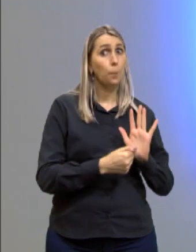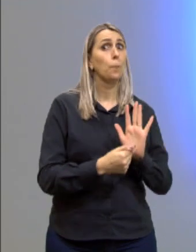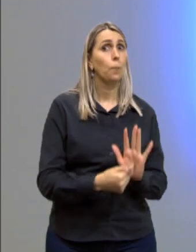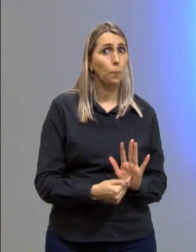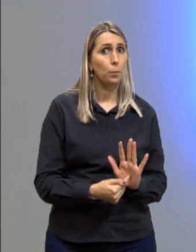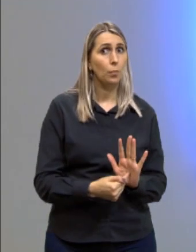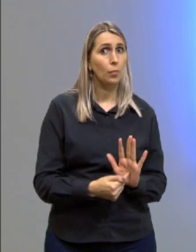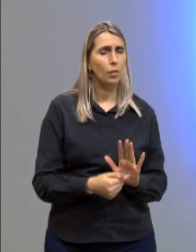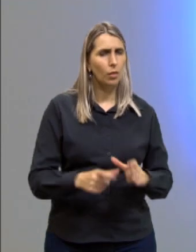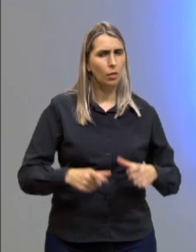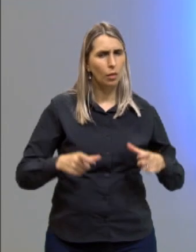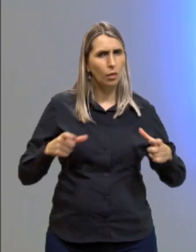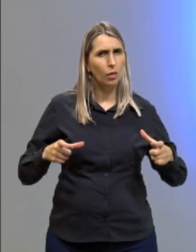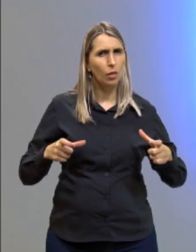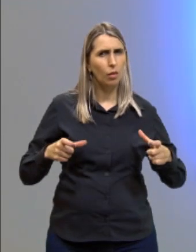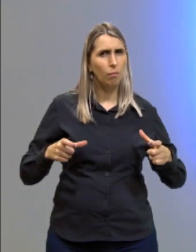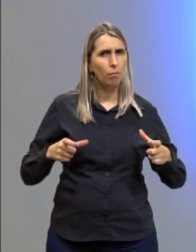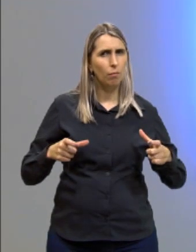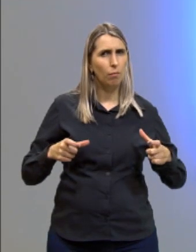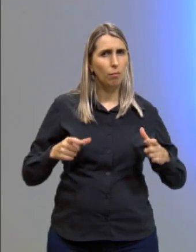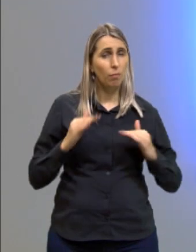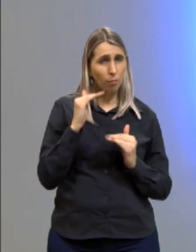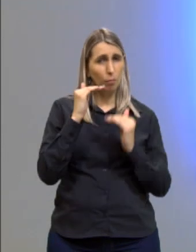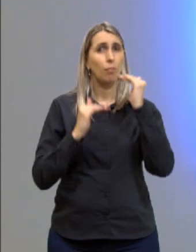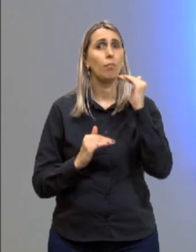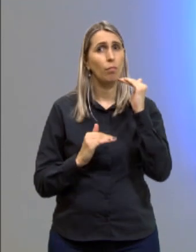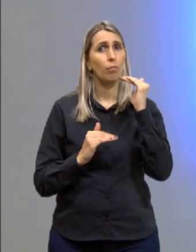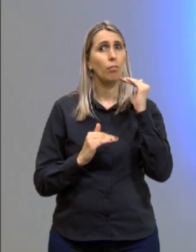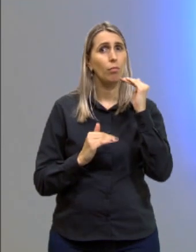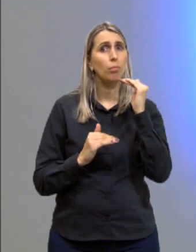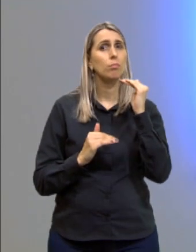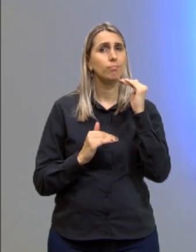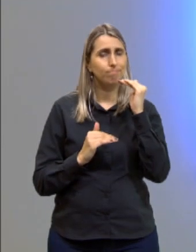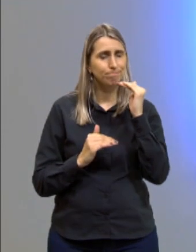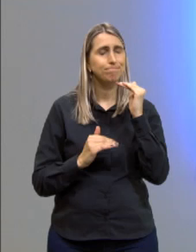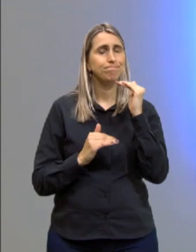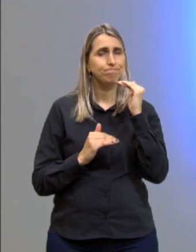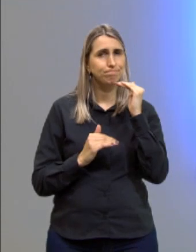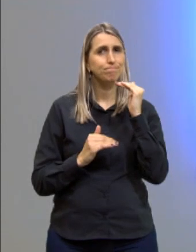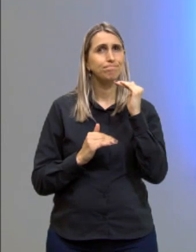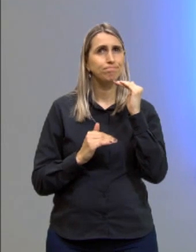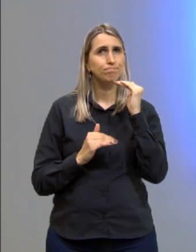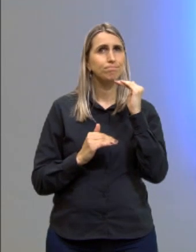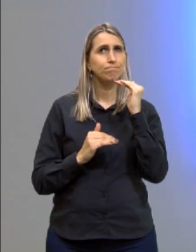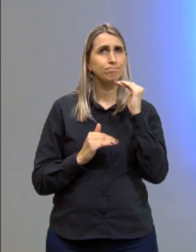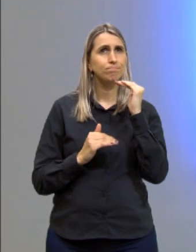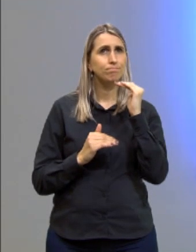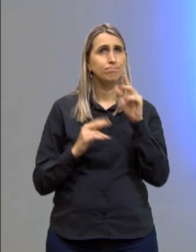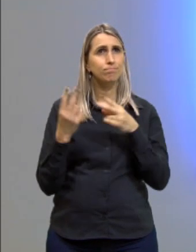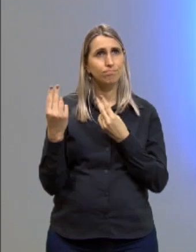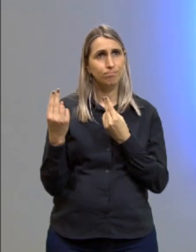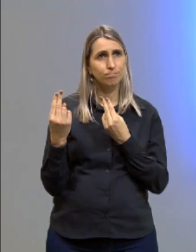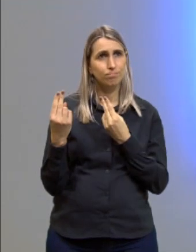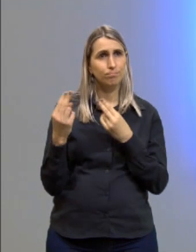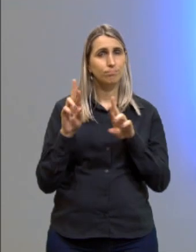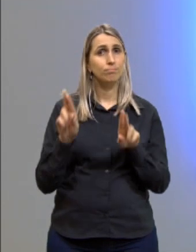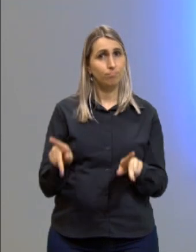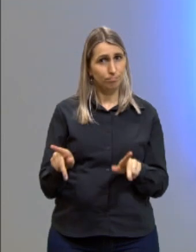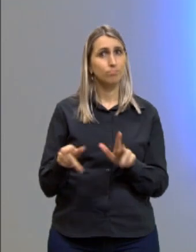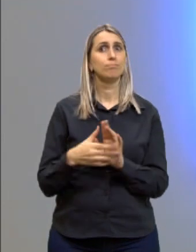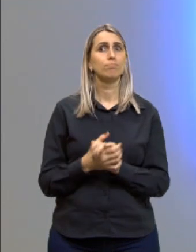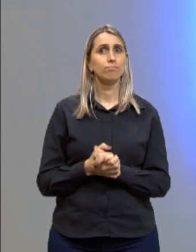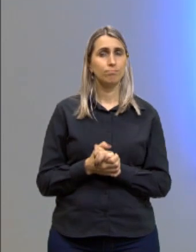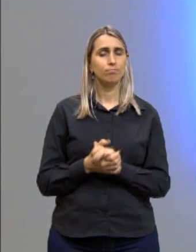a crescente discrepância que seria muito semelhante a diferença,